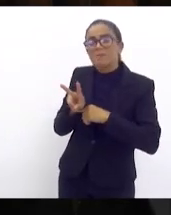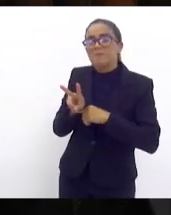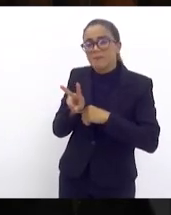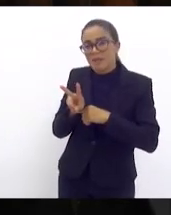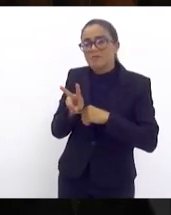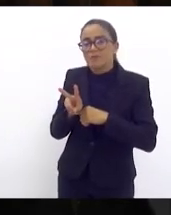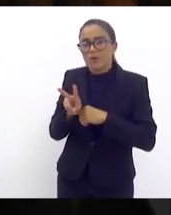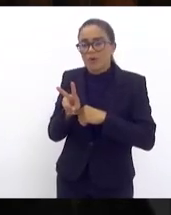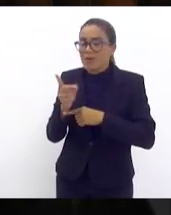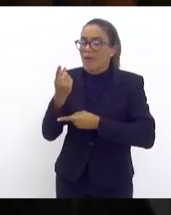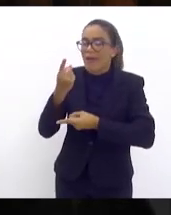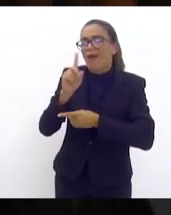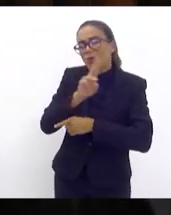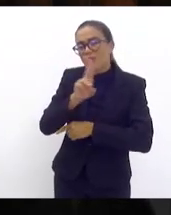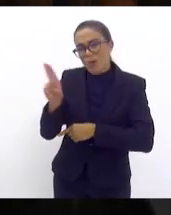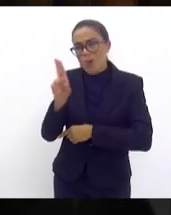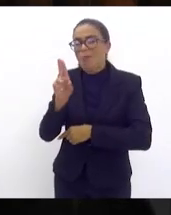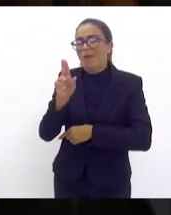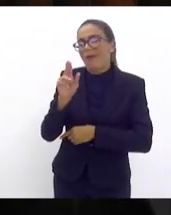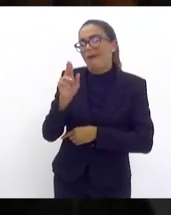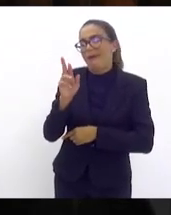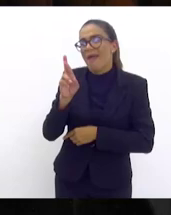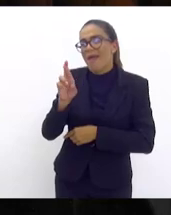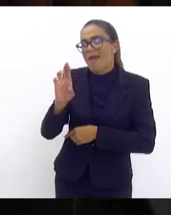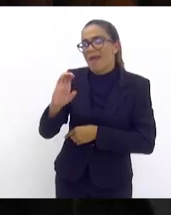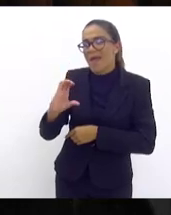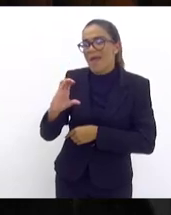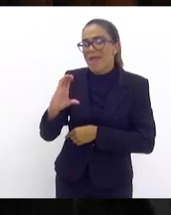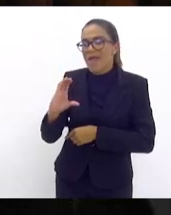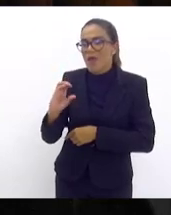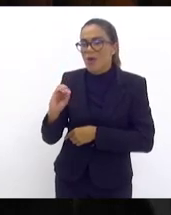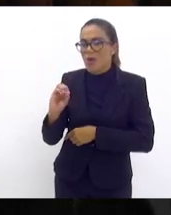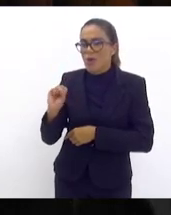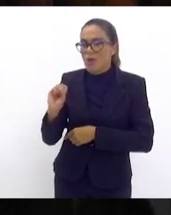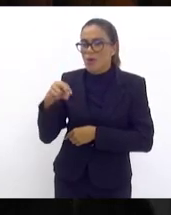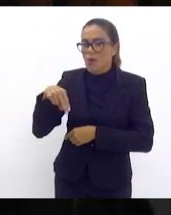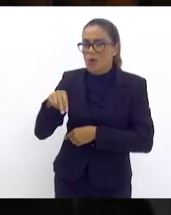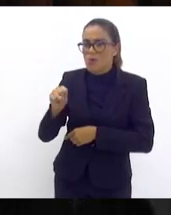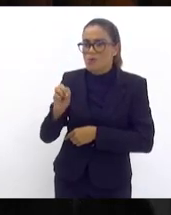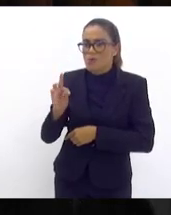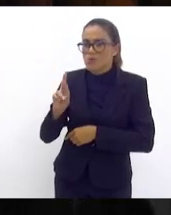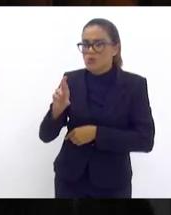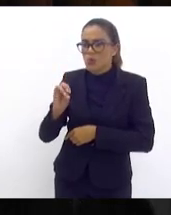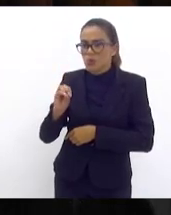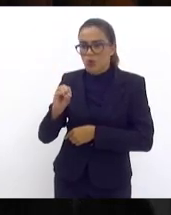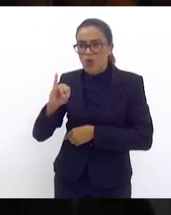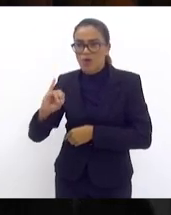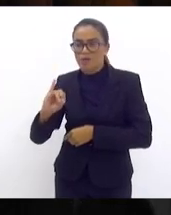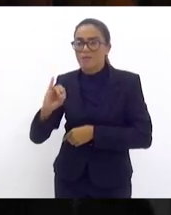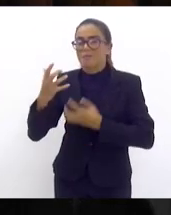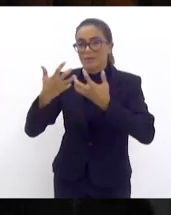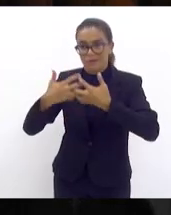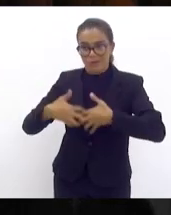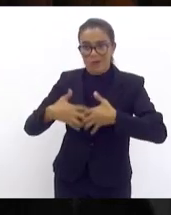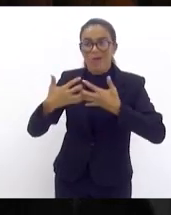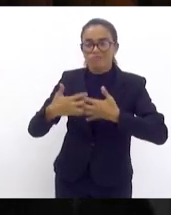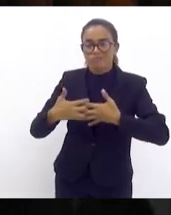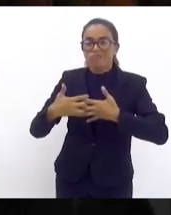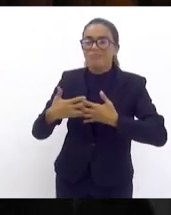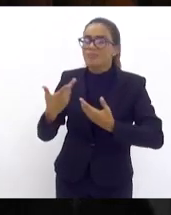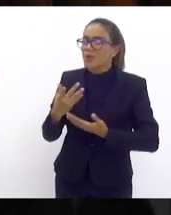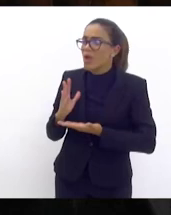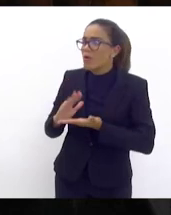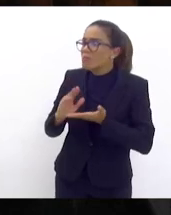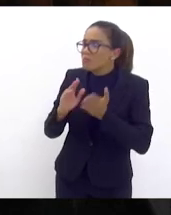Reconstrói Petrópolis que foi um programa vindo da Gerri levei isso ao presidente Bacelar levei esse projeto